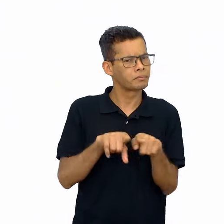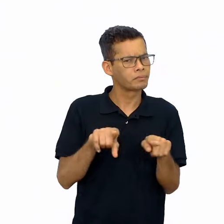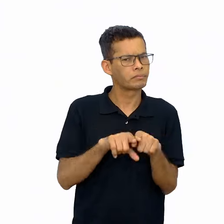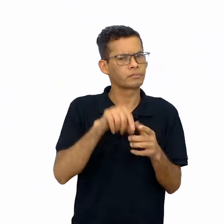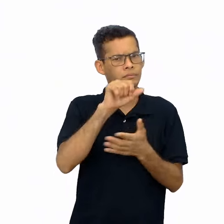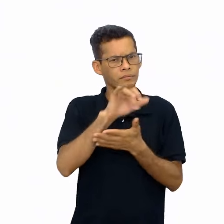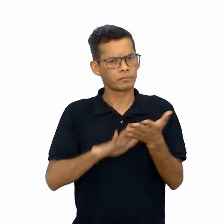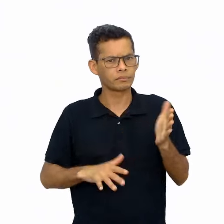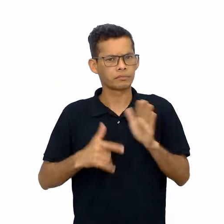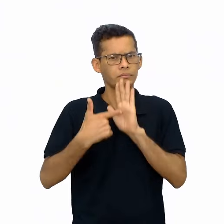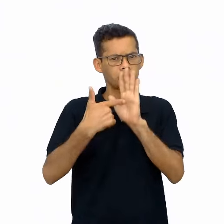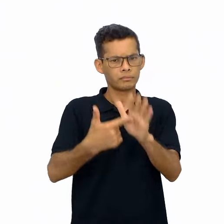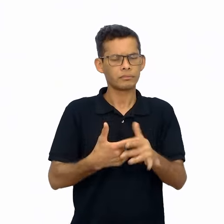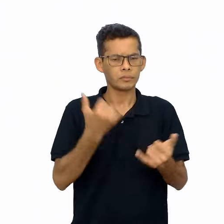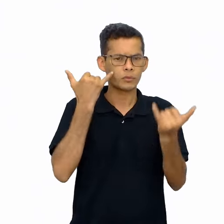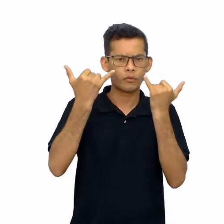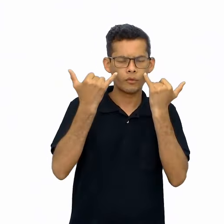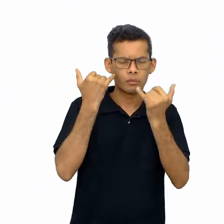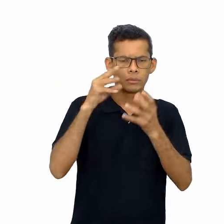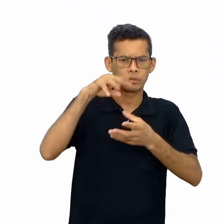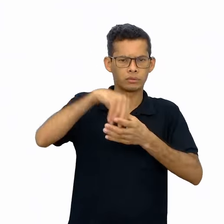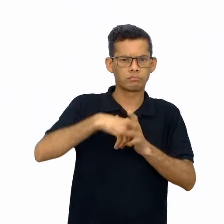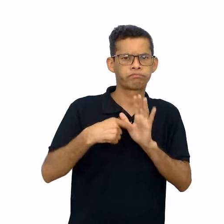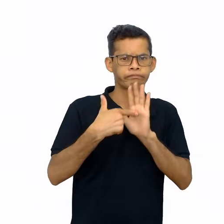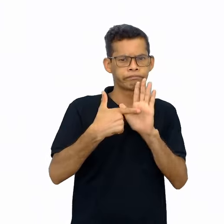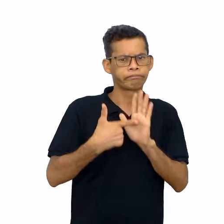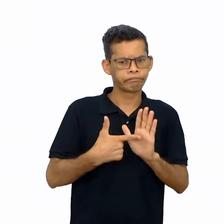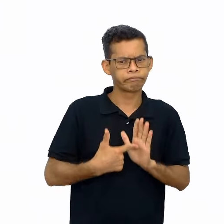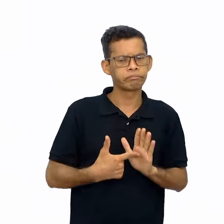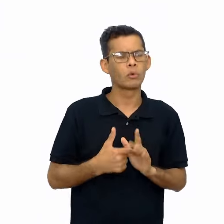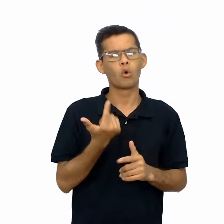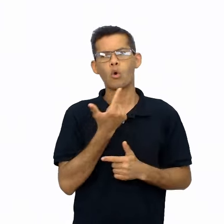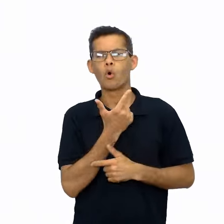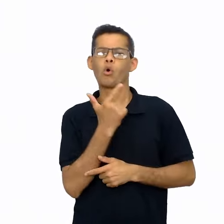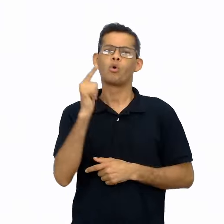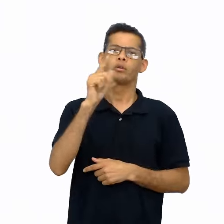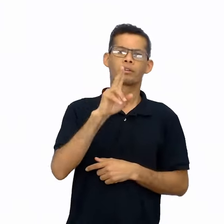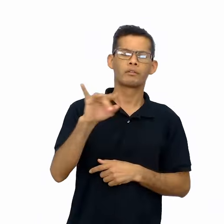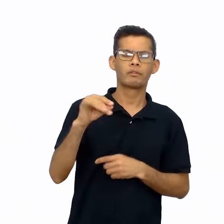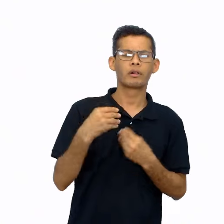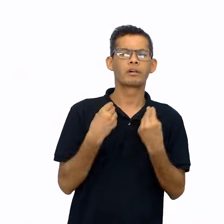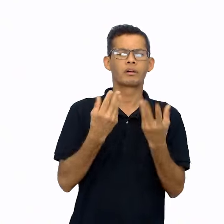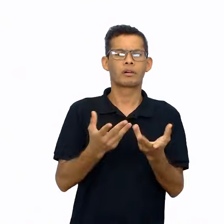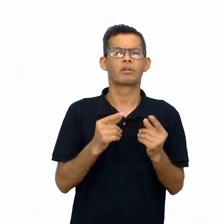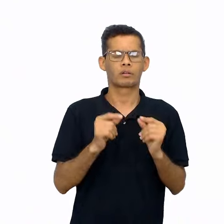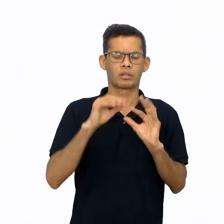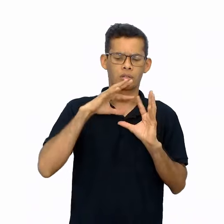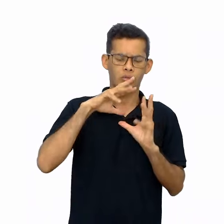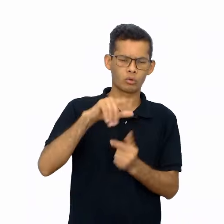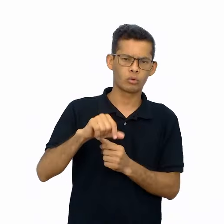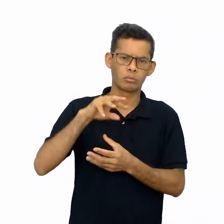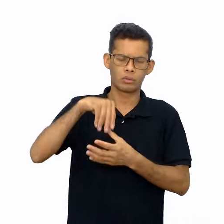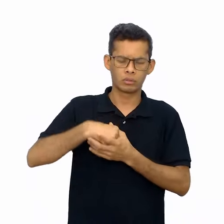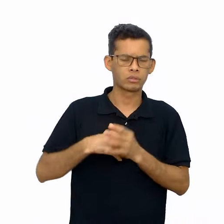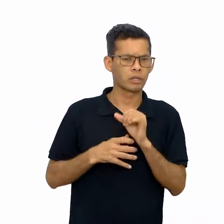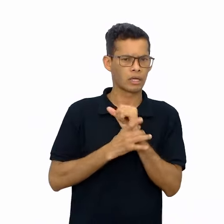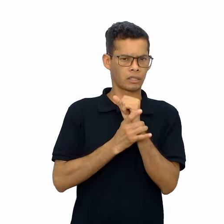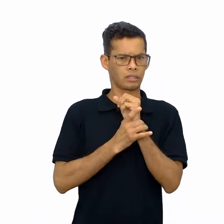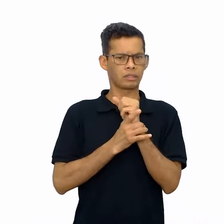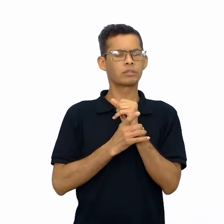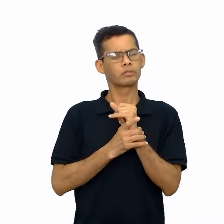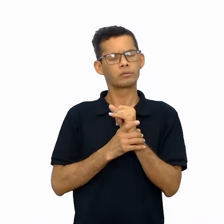localização de informações explícitas e outras incidirão sobre a compreensão global das narrativas. O